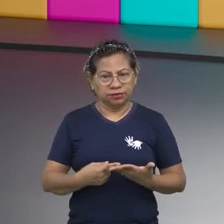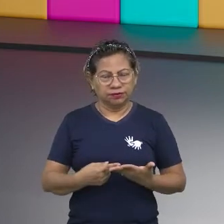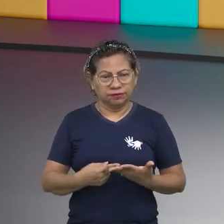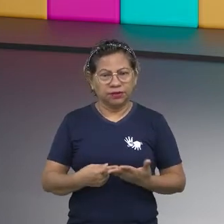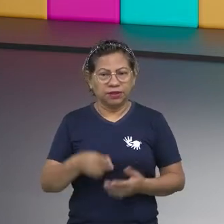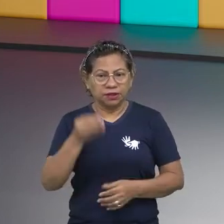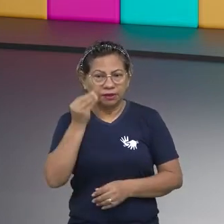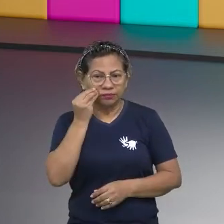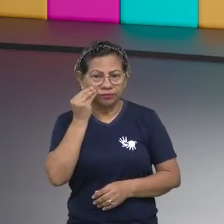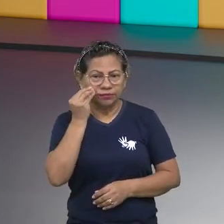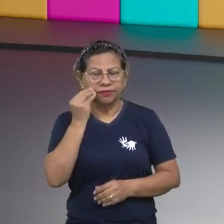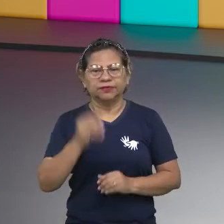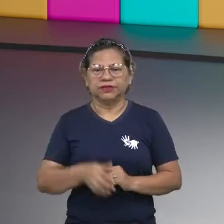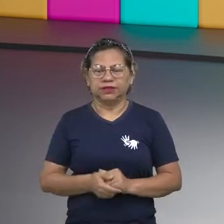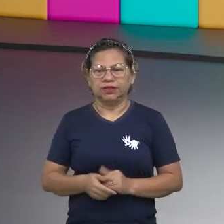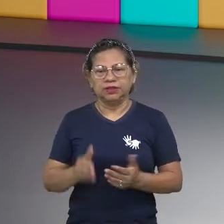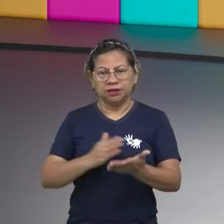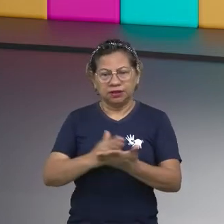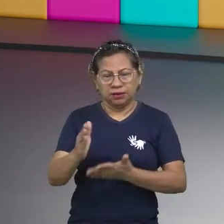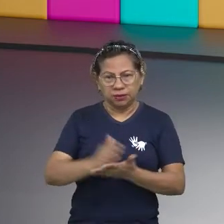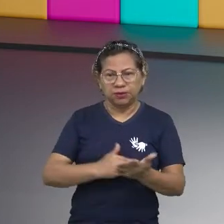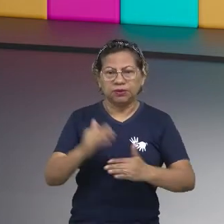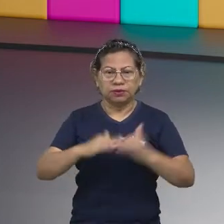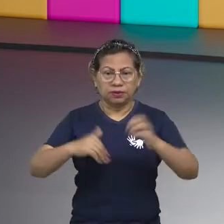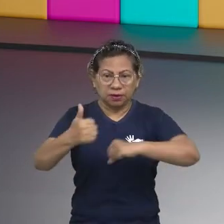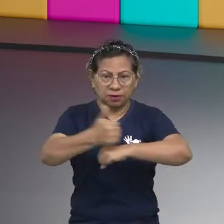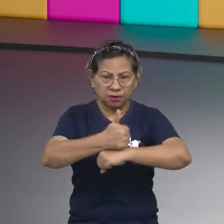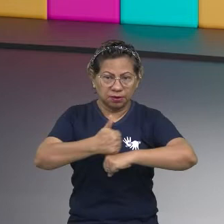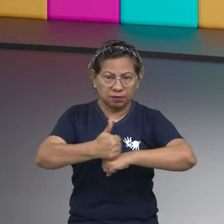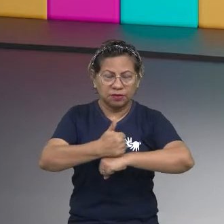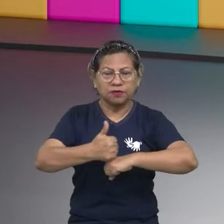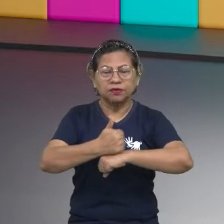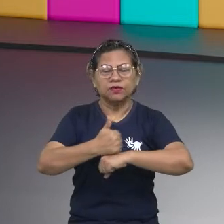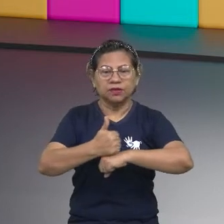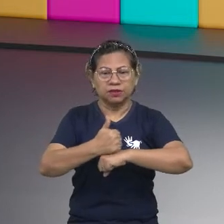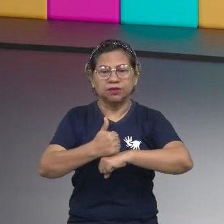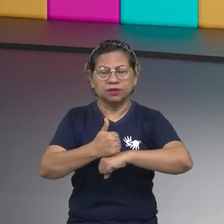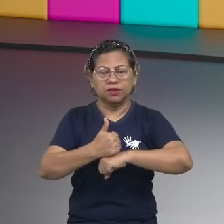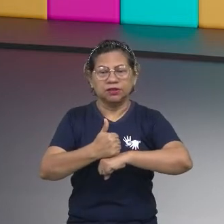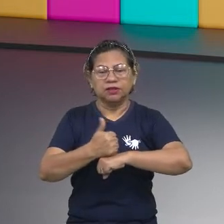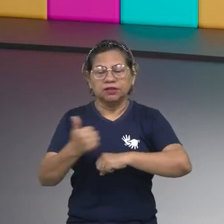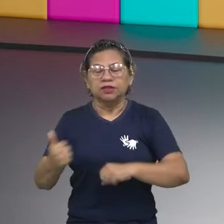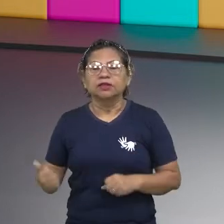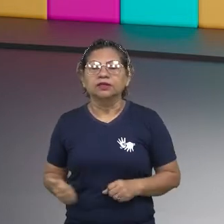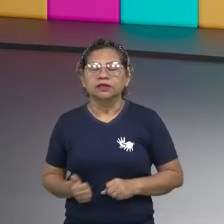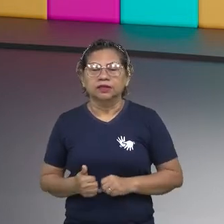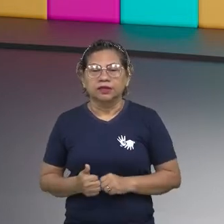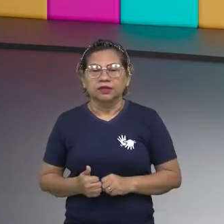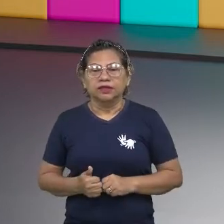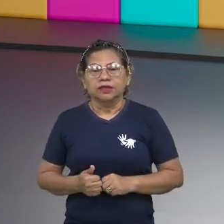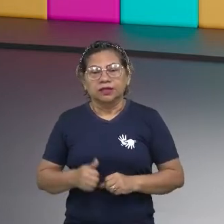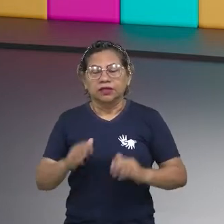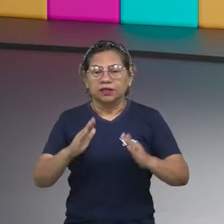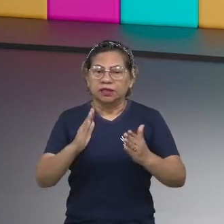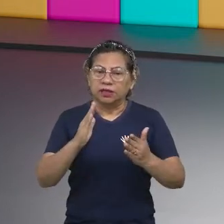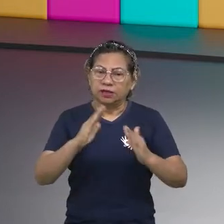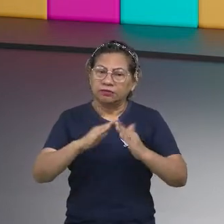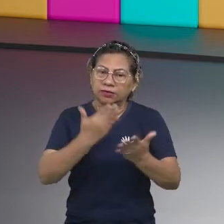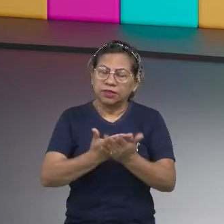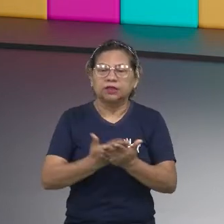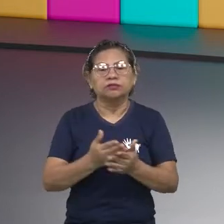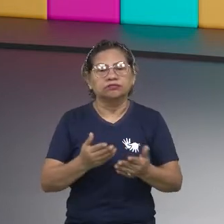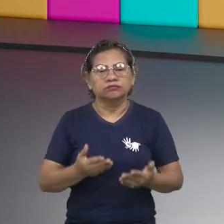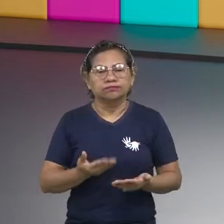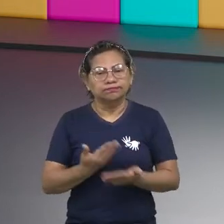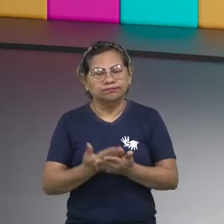assistir alguns profissionais que fizeram parte também da escola pública. Tá? E que